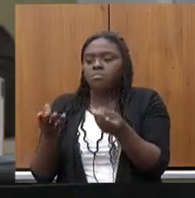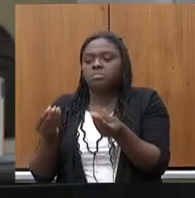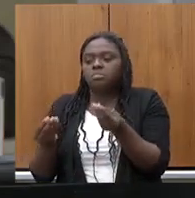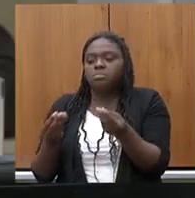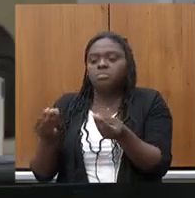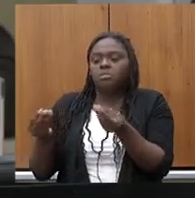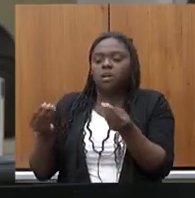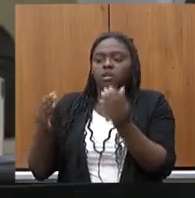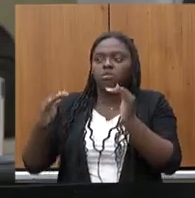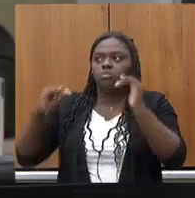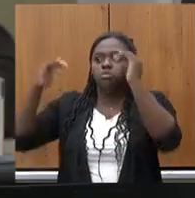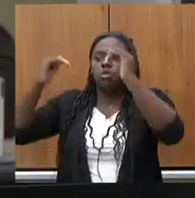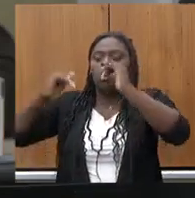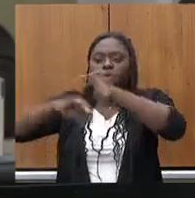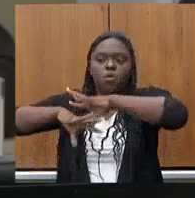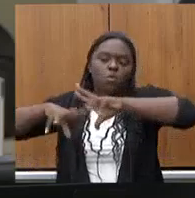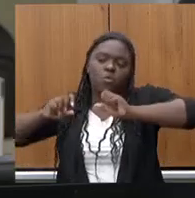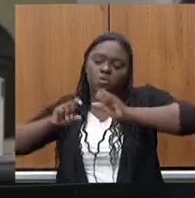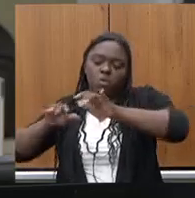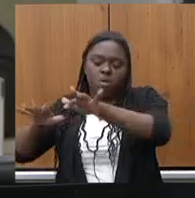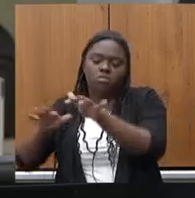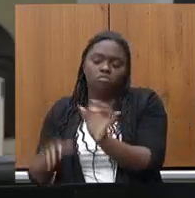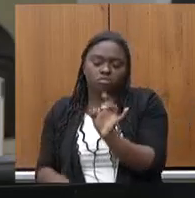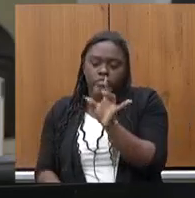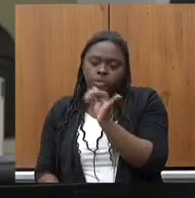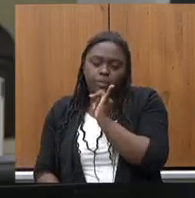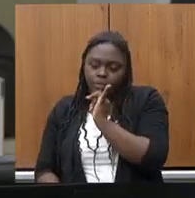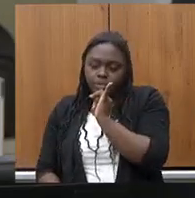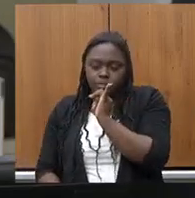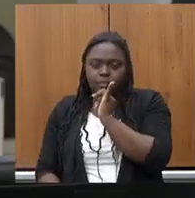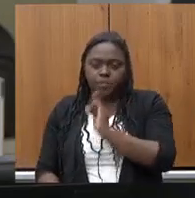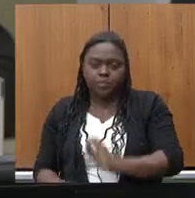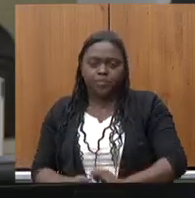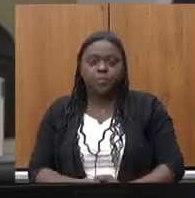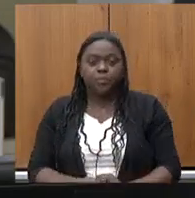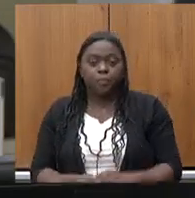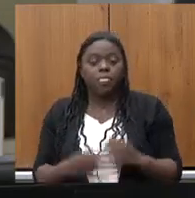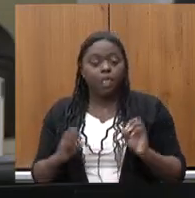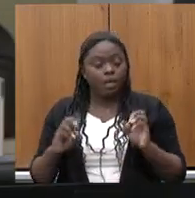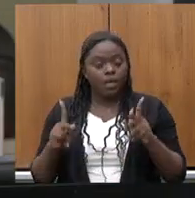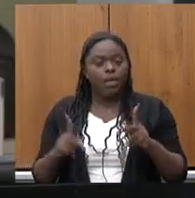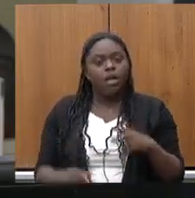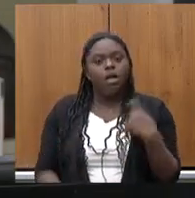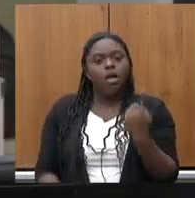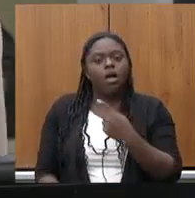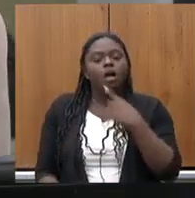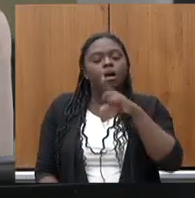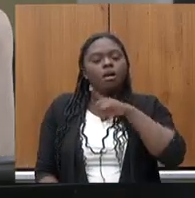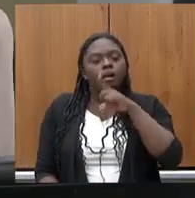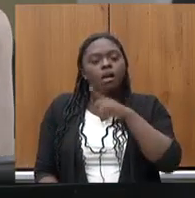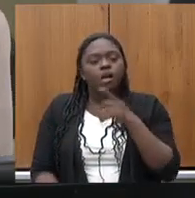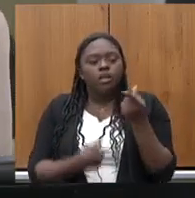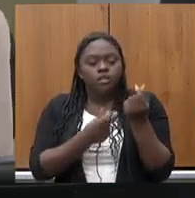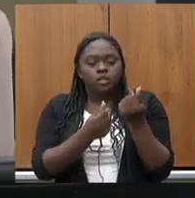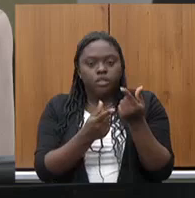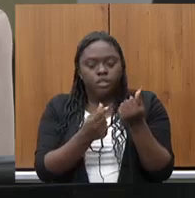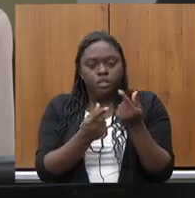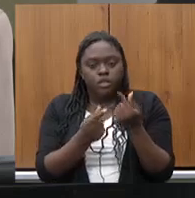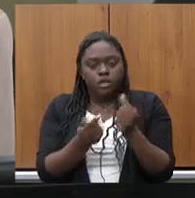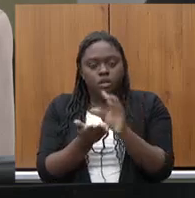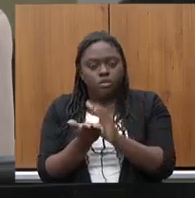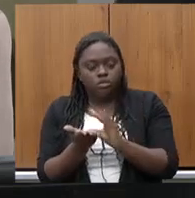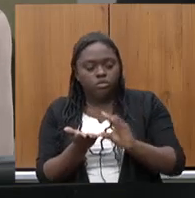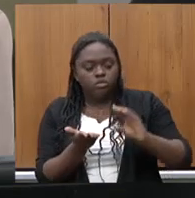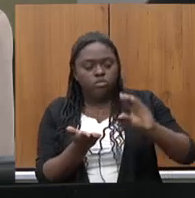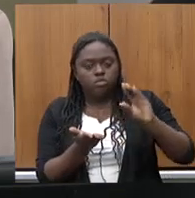cura o câncer claro é só um exemplo gente vamos lá a gente tem uma parte desse dinheiro ele é